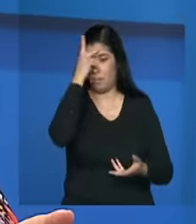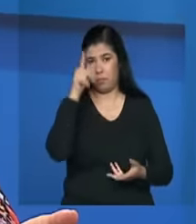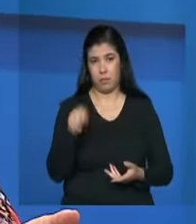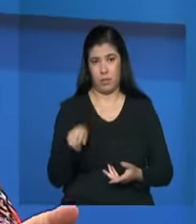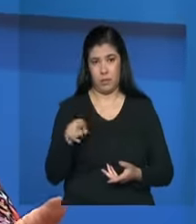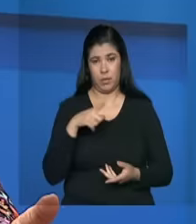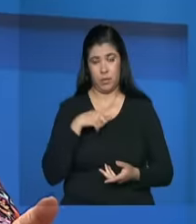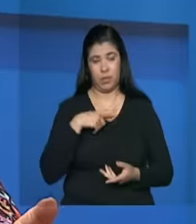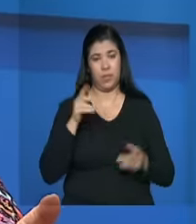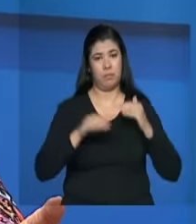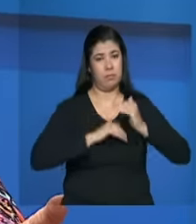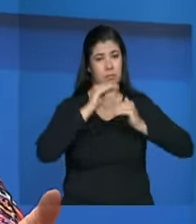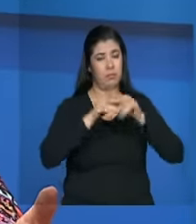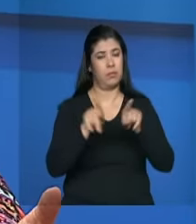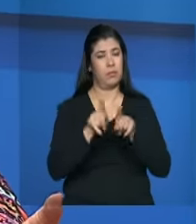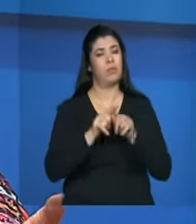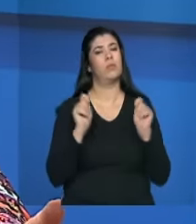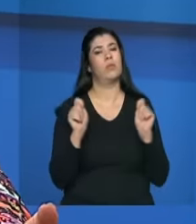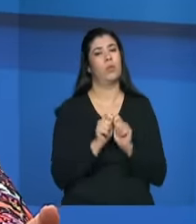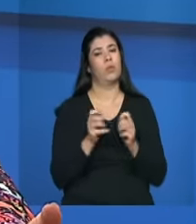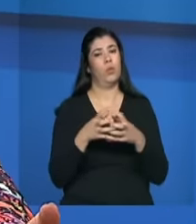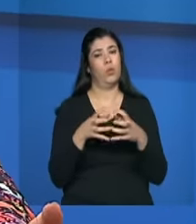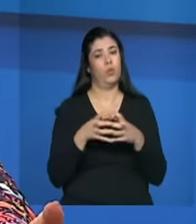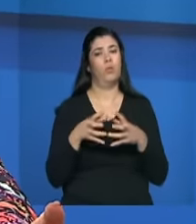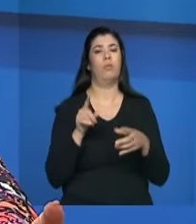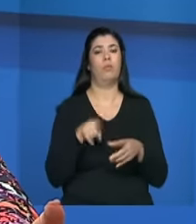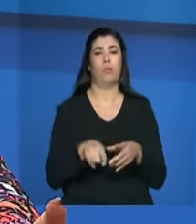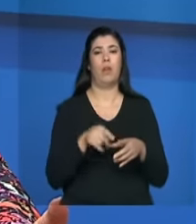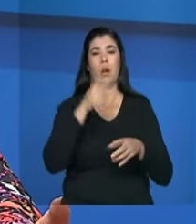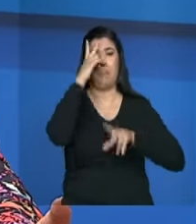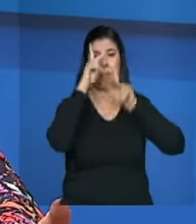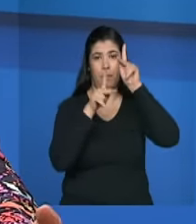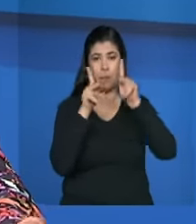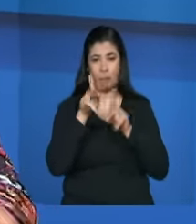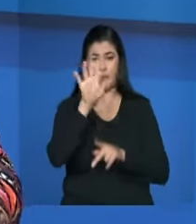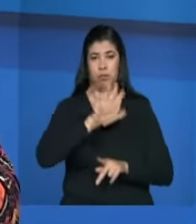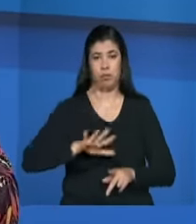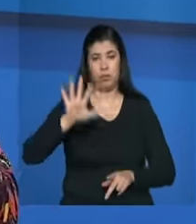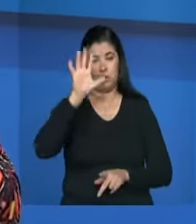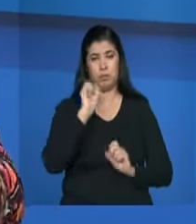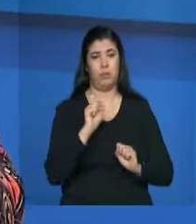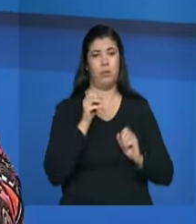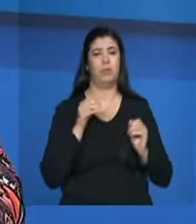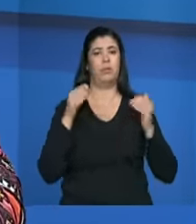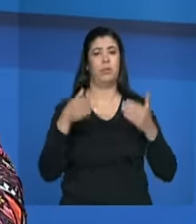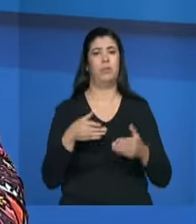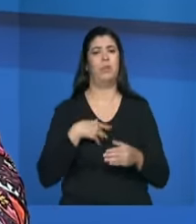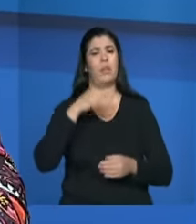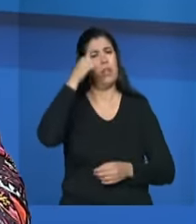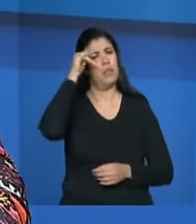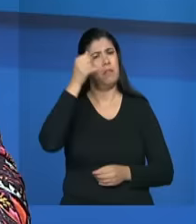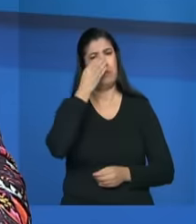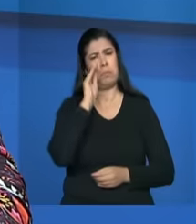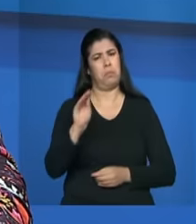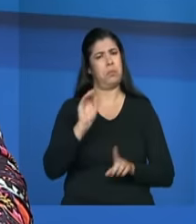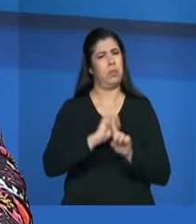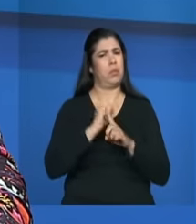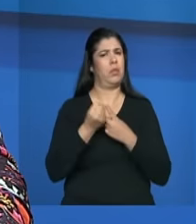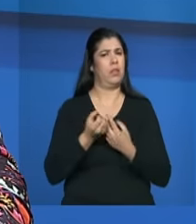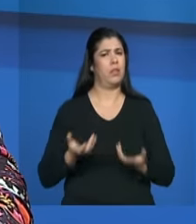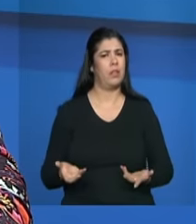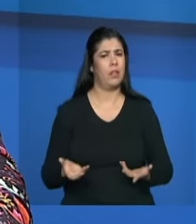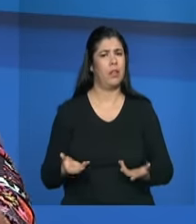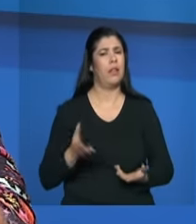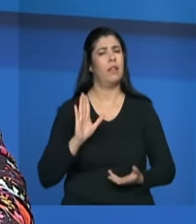vulnerabilidade mas que também a comunidade ela pode participar para evitar esse modelo de exclusão social que a gente